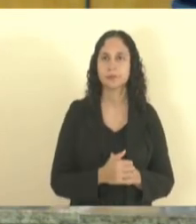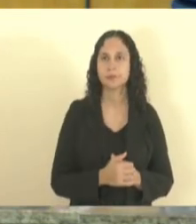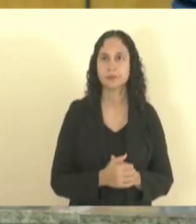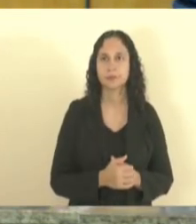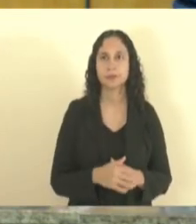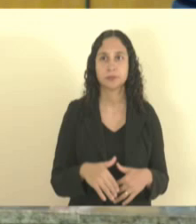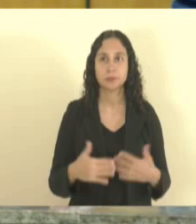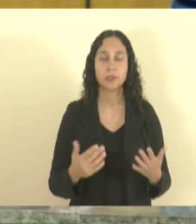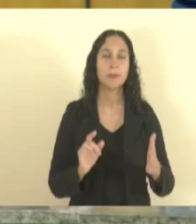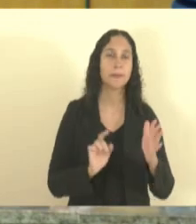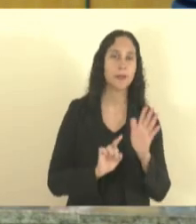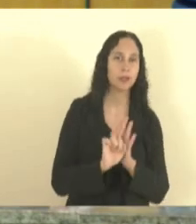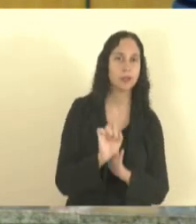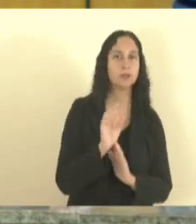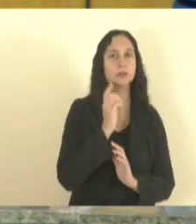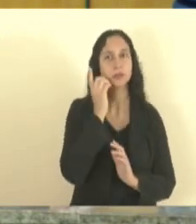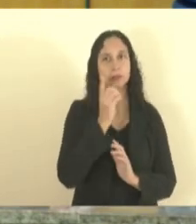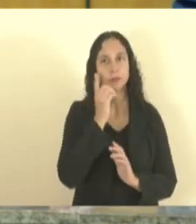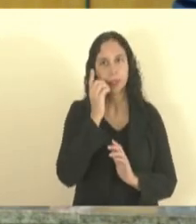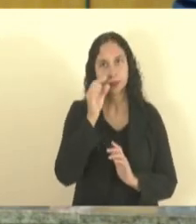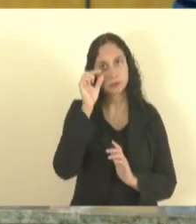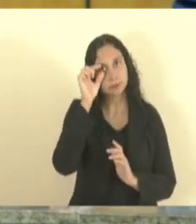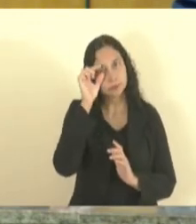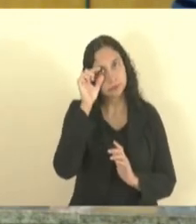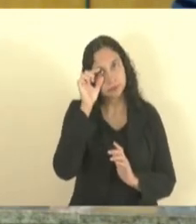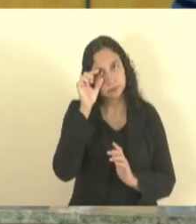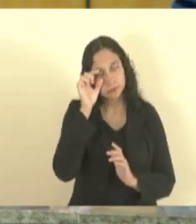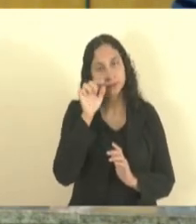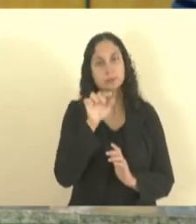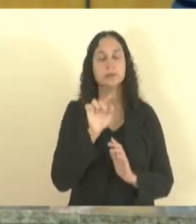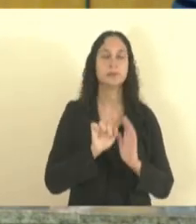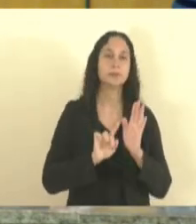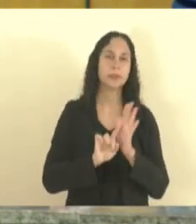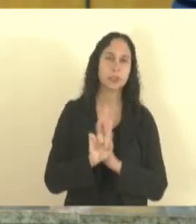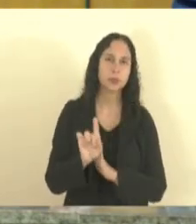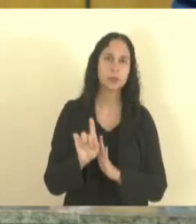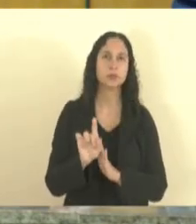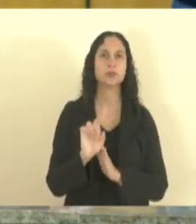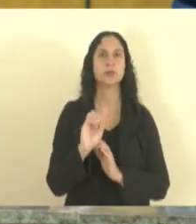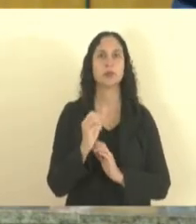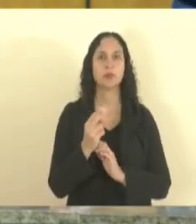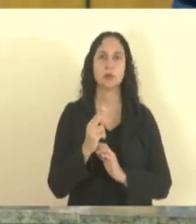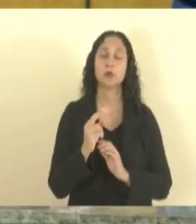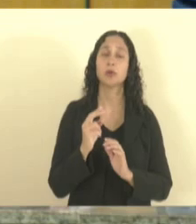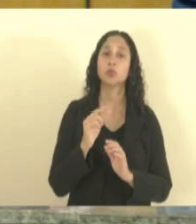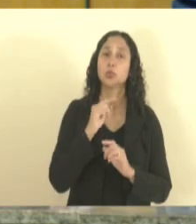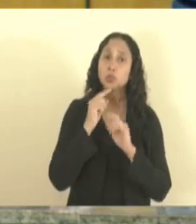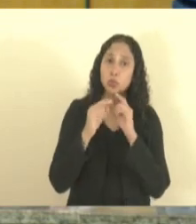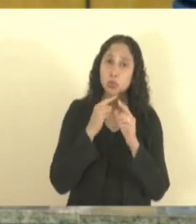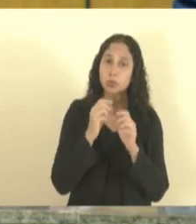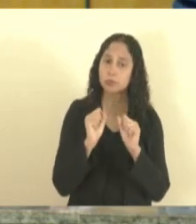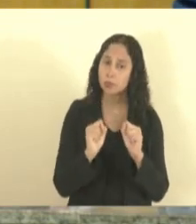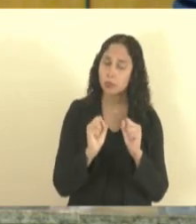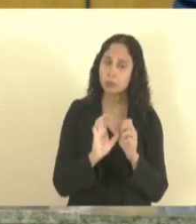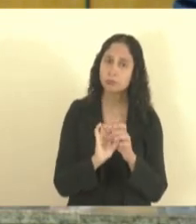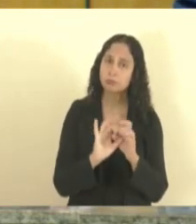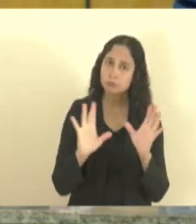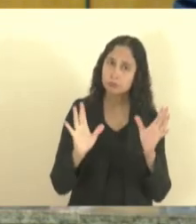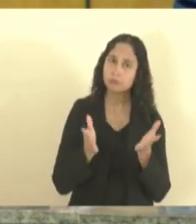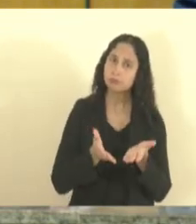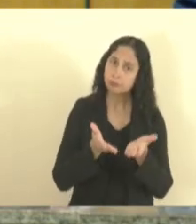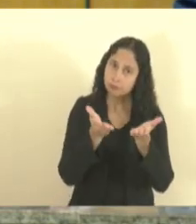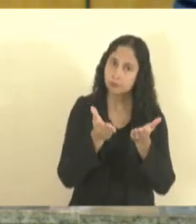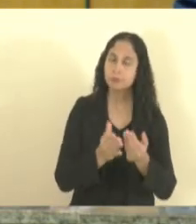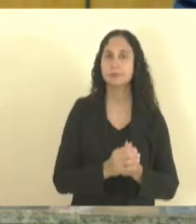portanto eu pergunto se o deputado Mazinho dos Anjos tem alguma pergunta quer fazer algum esclarecimento a palavra está com vossa excelência deputado Mazinho